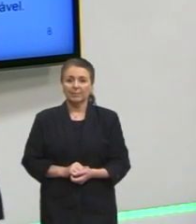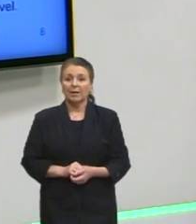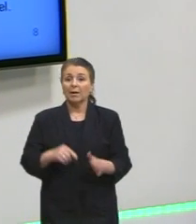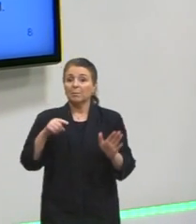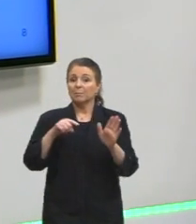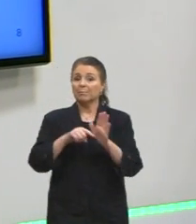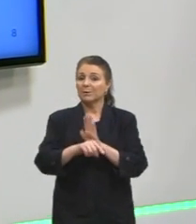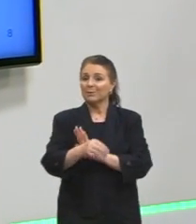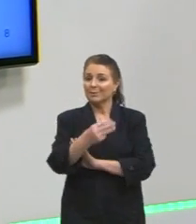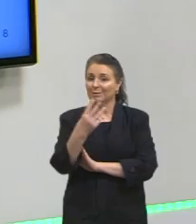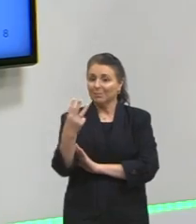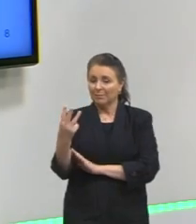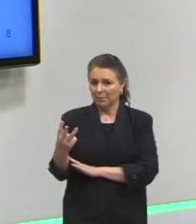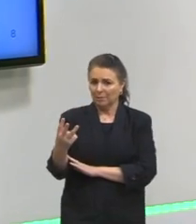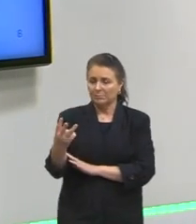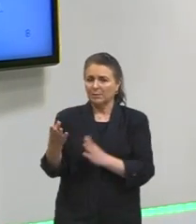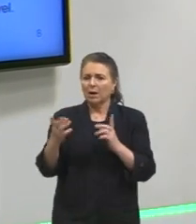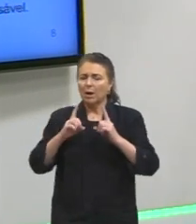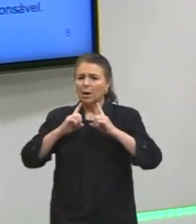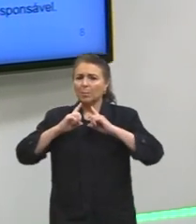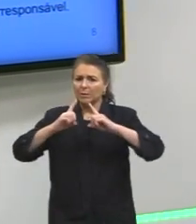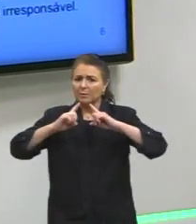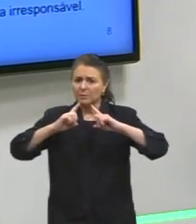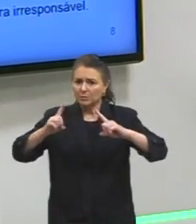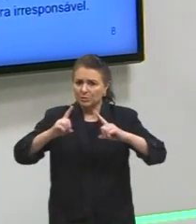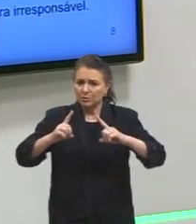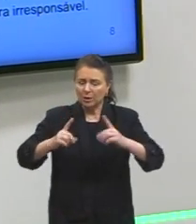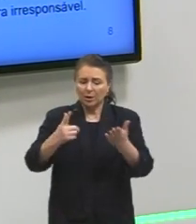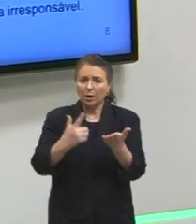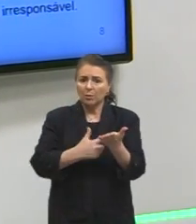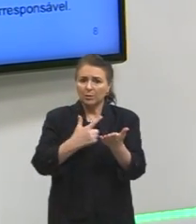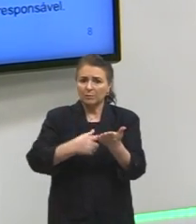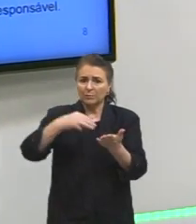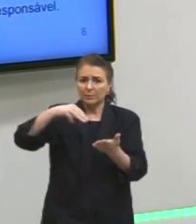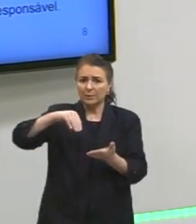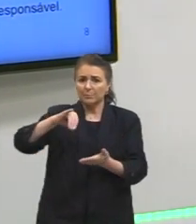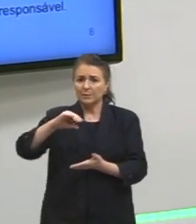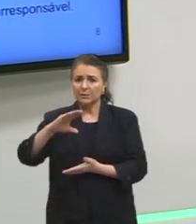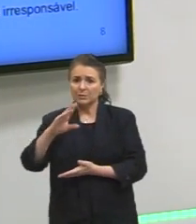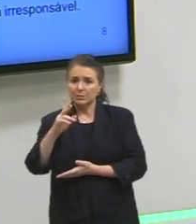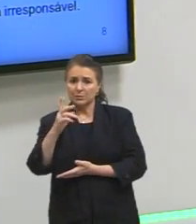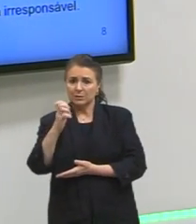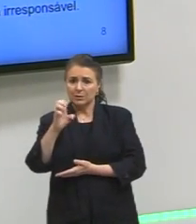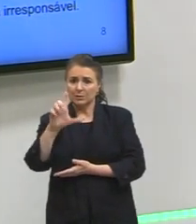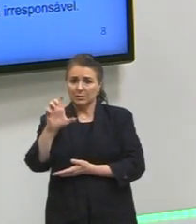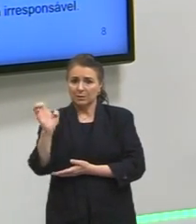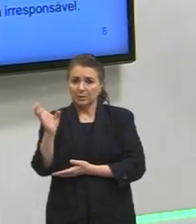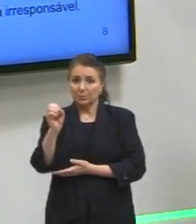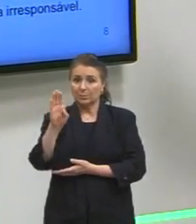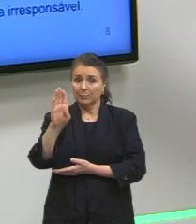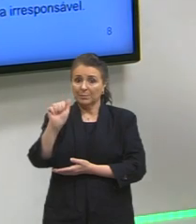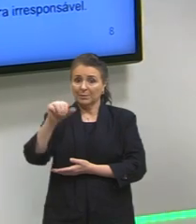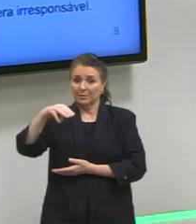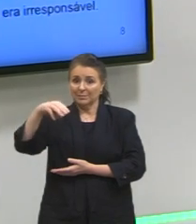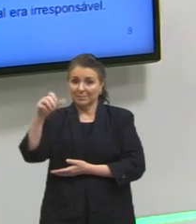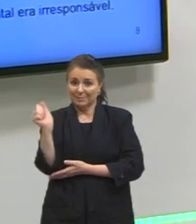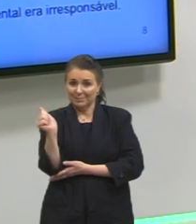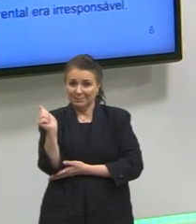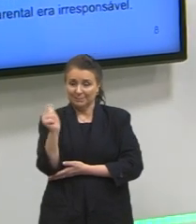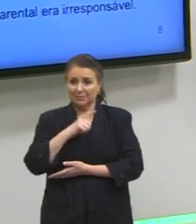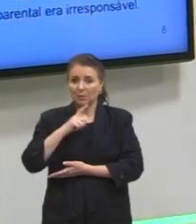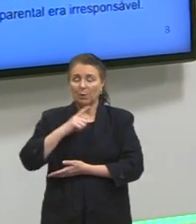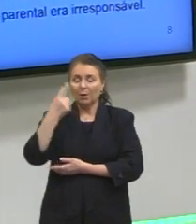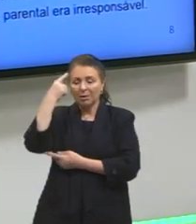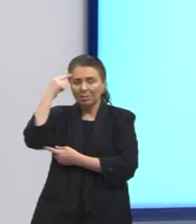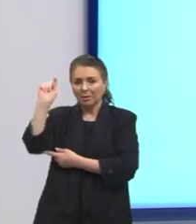crítica a um livro de memórias da Michelle Obama. O nós temos aqui? Nós temos, novamente, vamos para a ideia geral